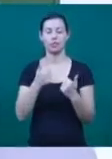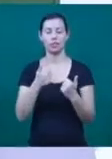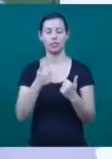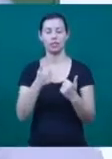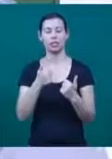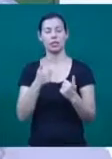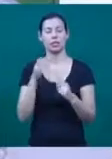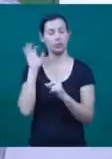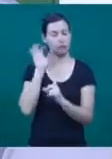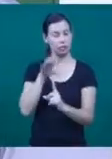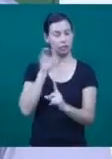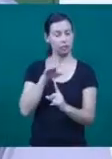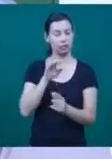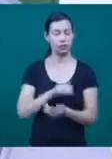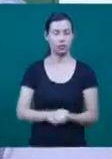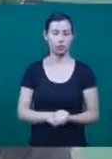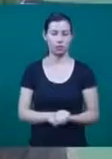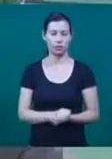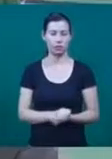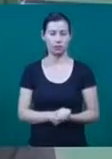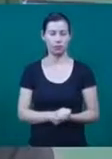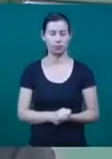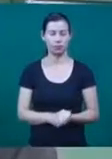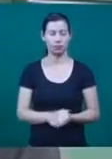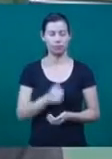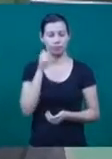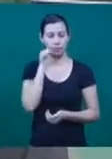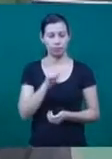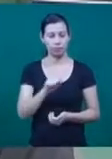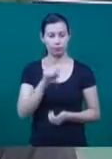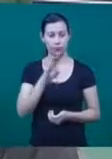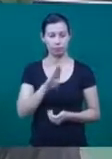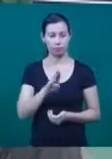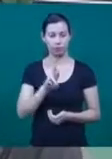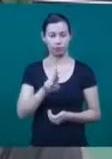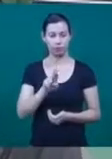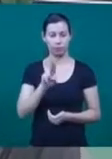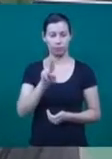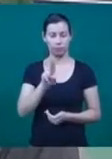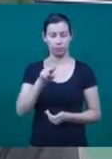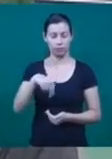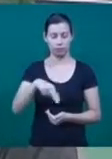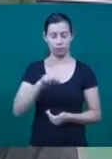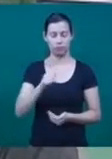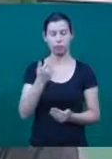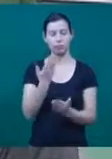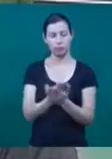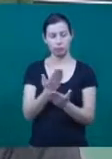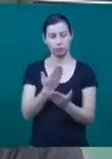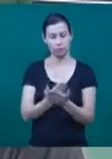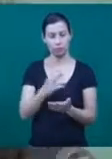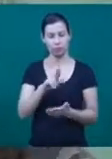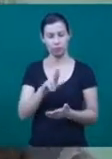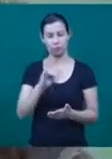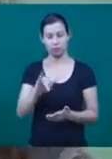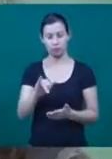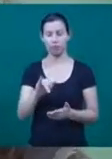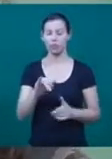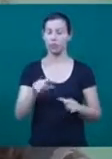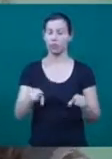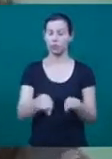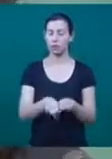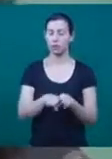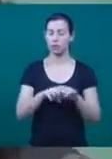buscando, os seus objetivos. A Bruna estuda relações internacionais na UFU e faz parte da empresa Júnior da RI e também da